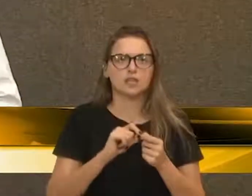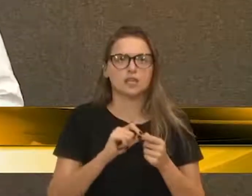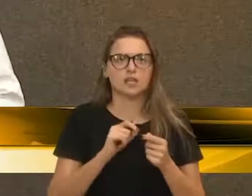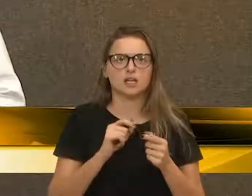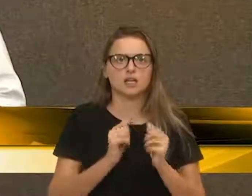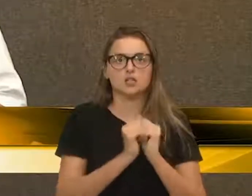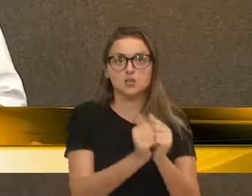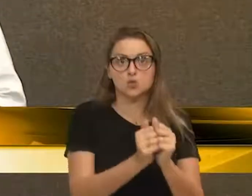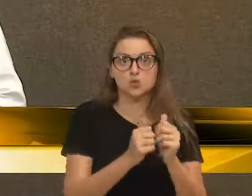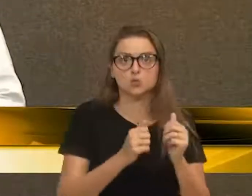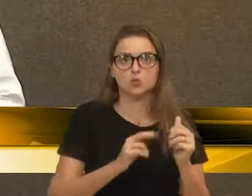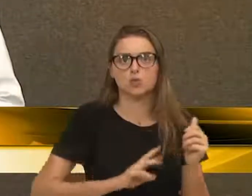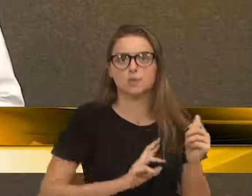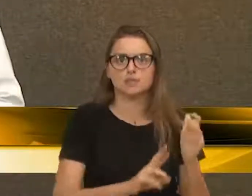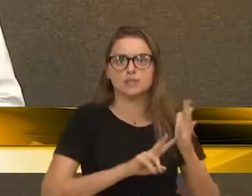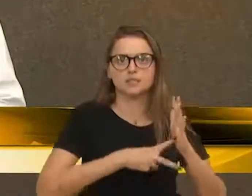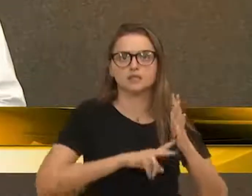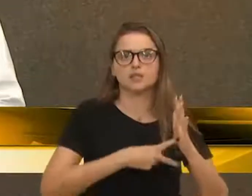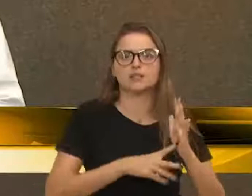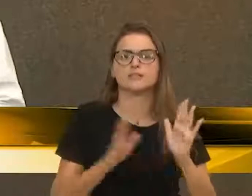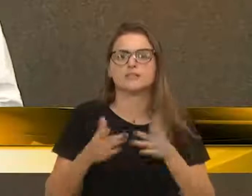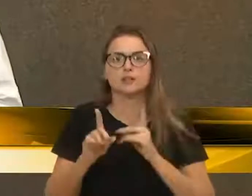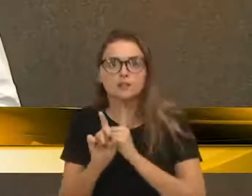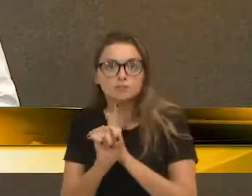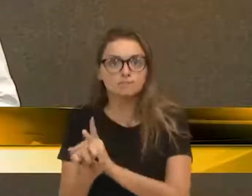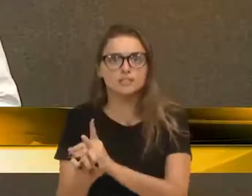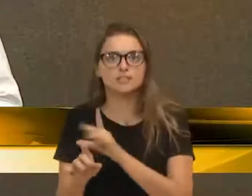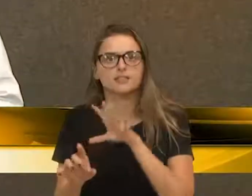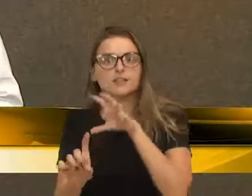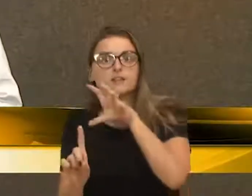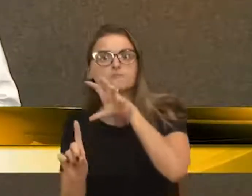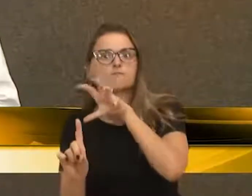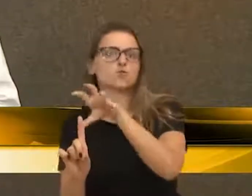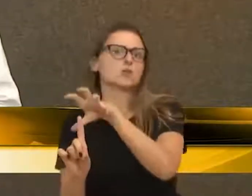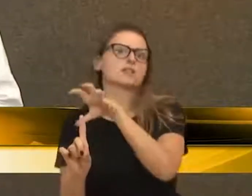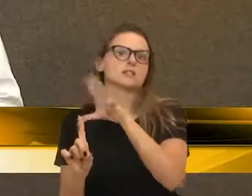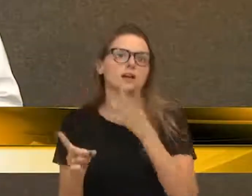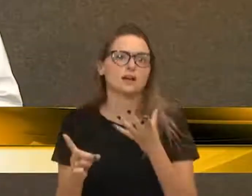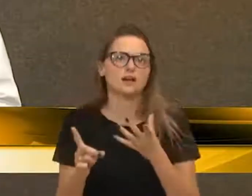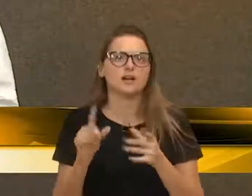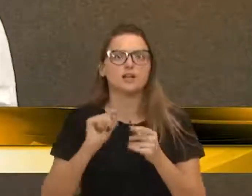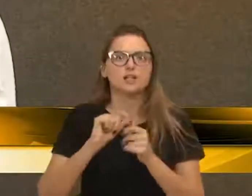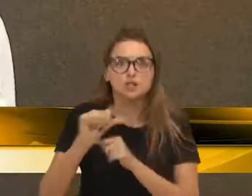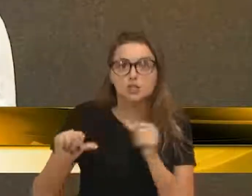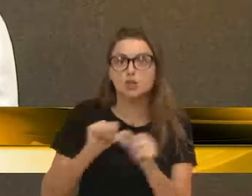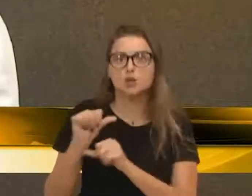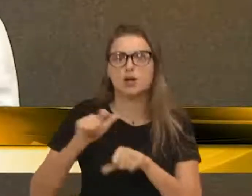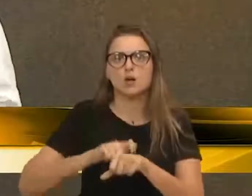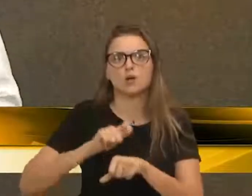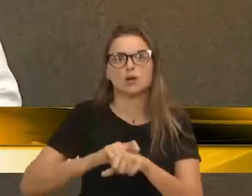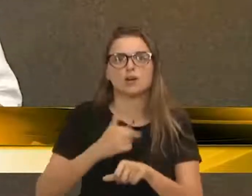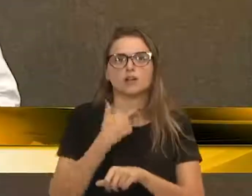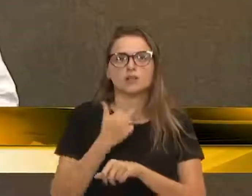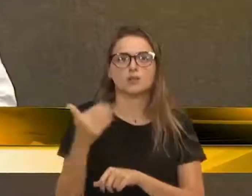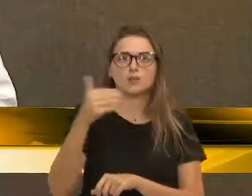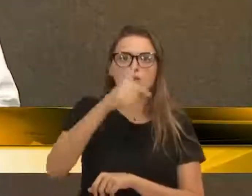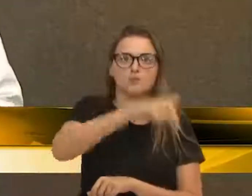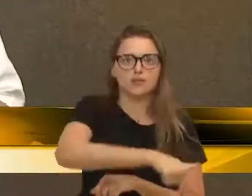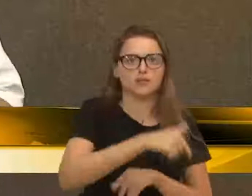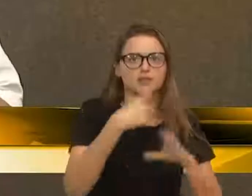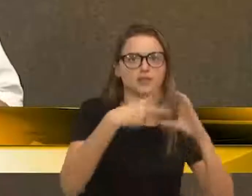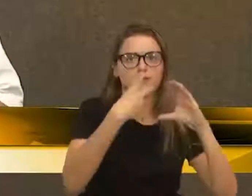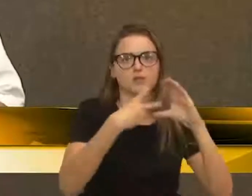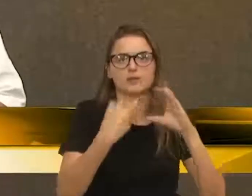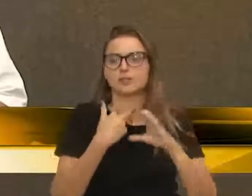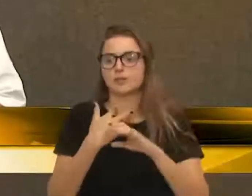direção sindical. Não, vão perseguir, tira ele dali, bota ele no horário que ele não pode vir aqui na Câmara, que ele não pode